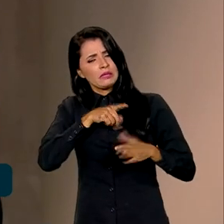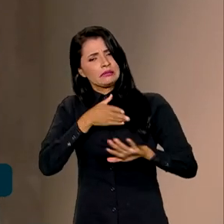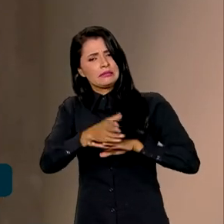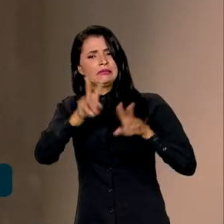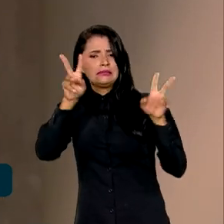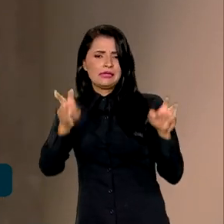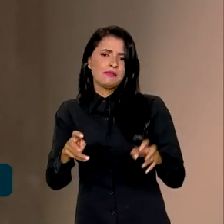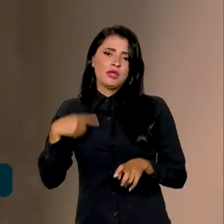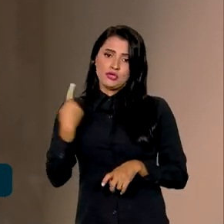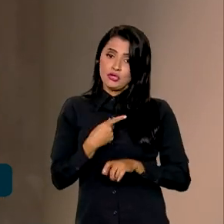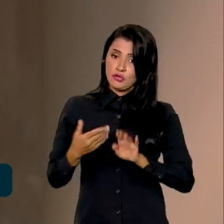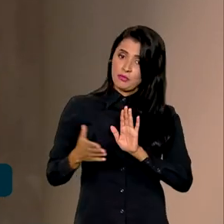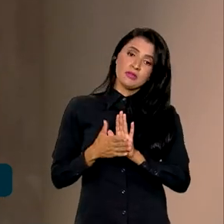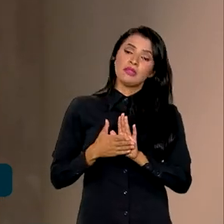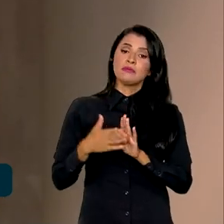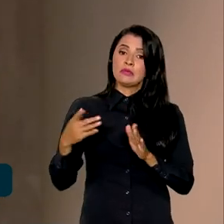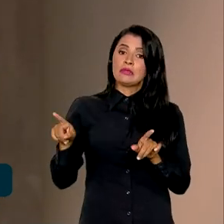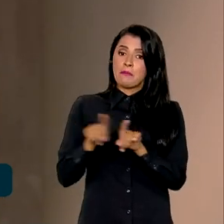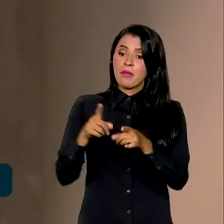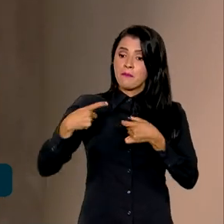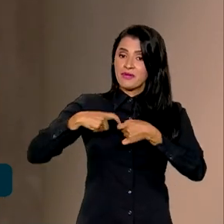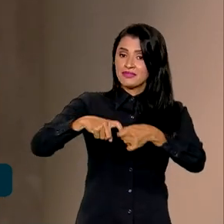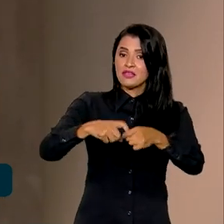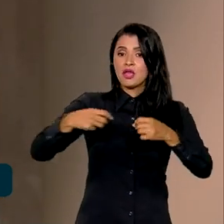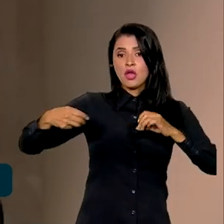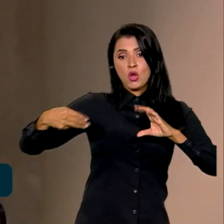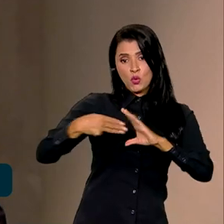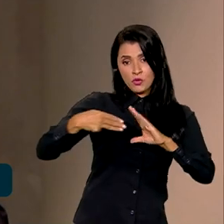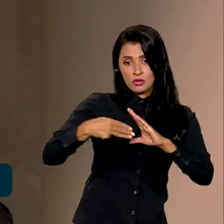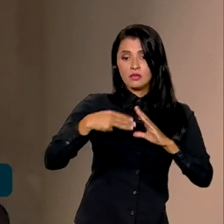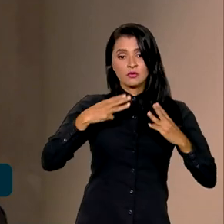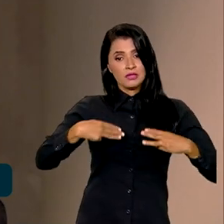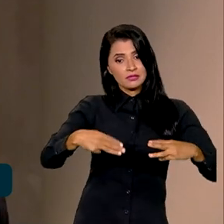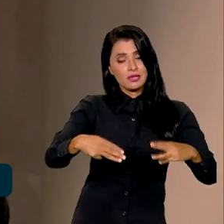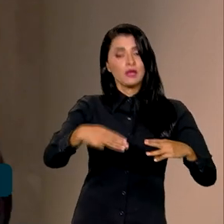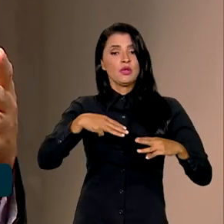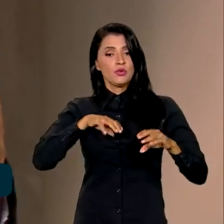E a gente pretende, isso é uma parceria com a Unesco, com o Ministério da Educação e